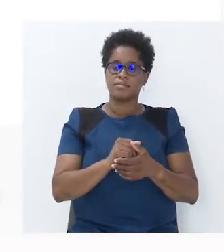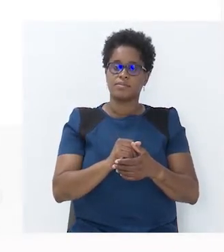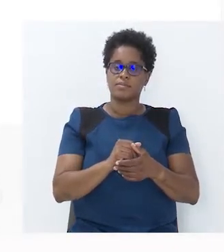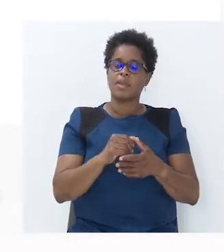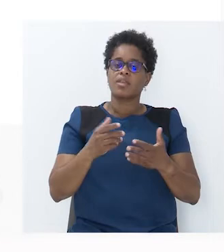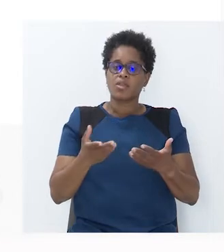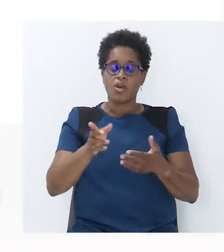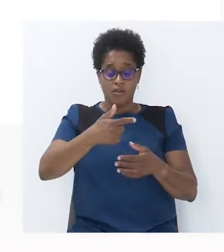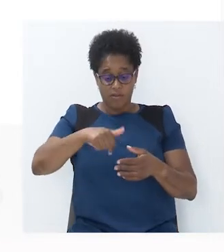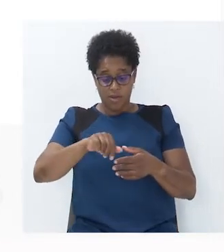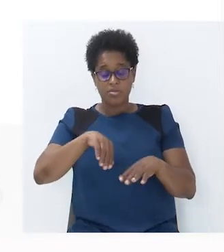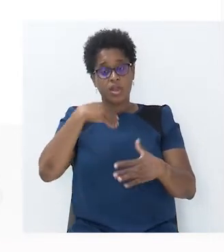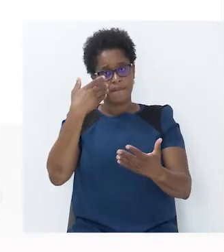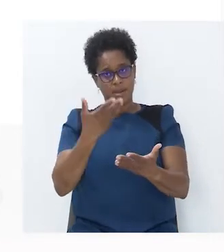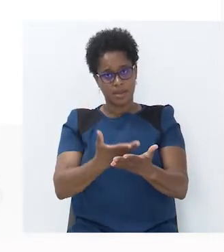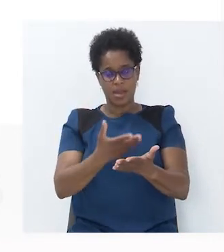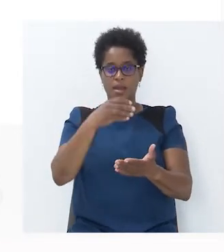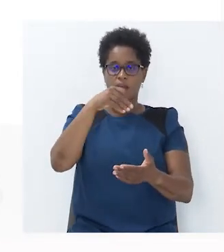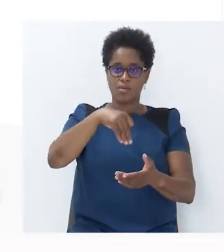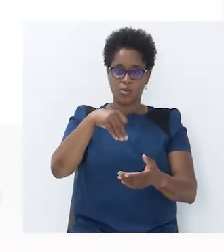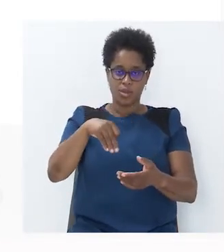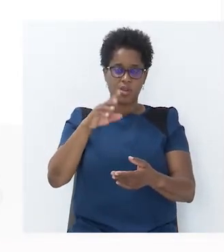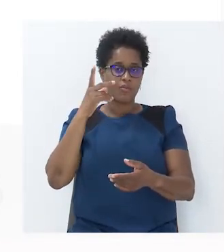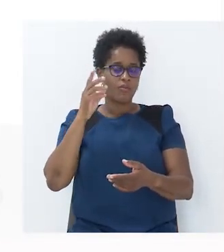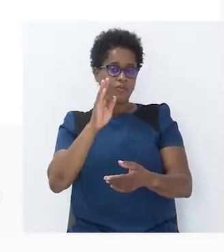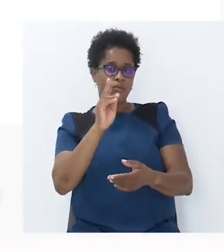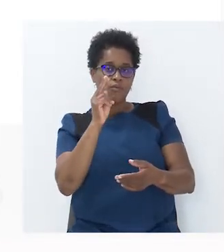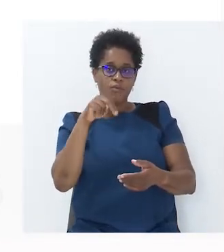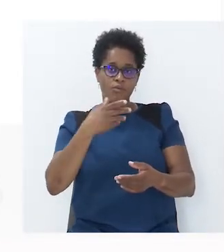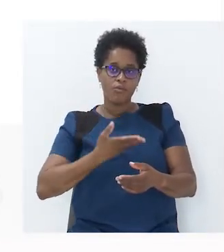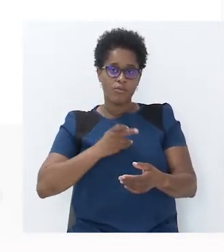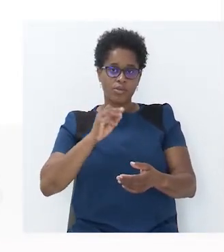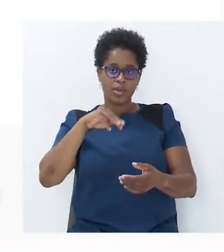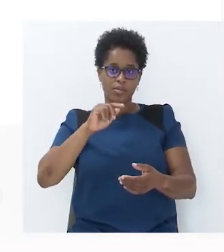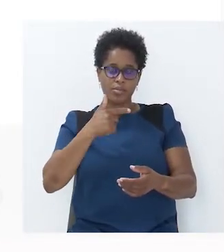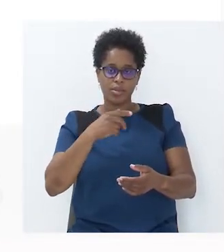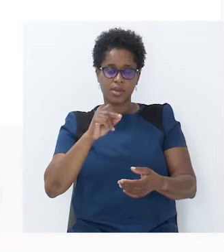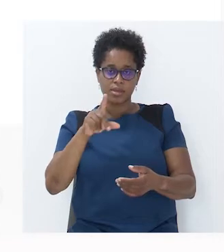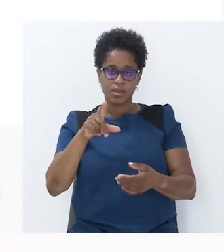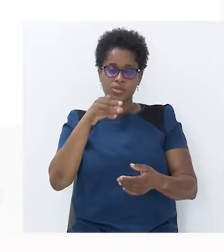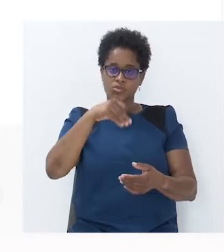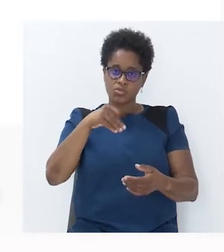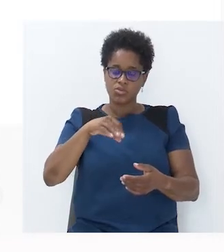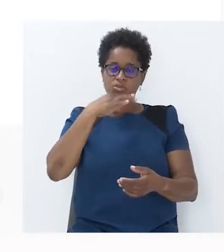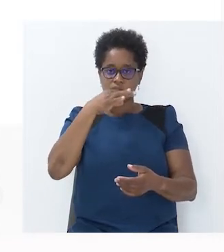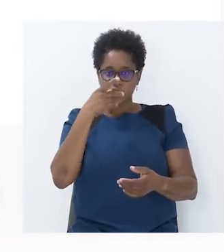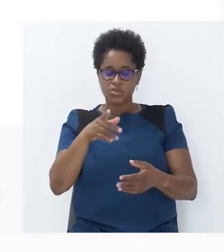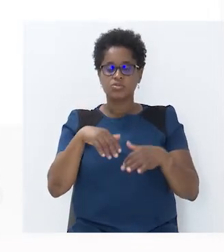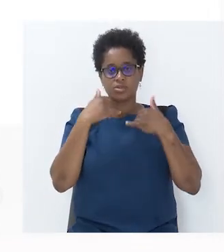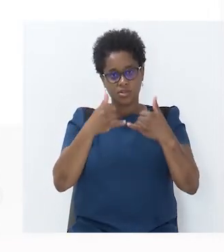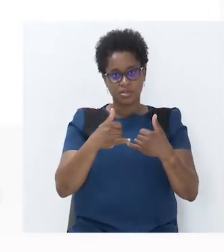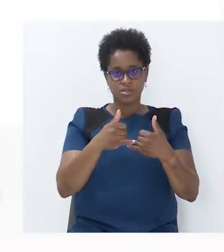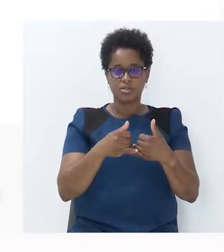Então, vamos aplicar a propriedade fundamental das proporções. Diz o seguinte, que o produto dos